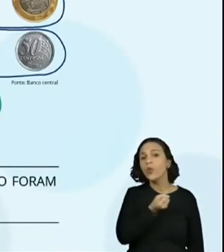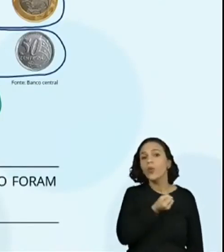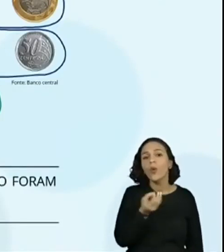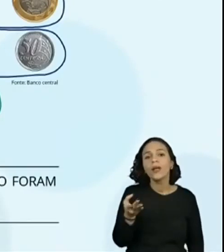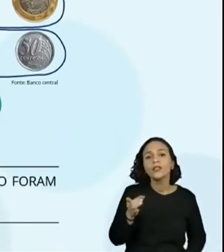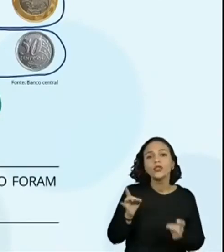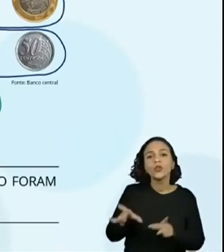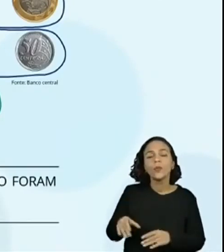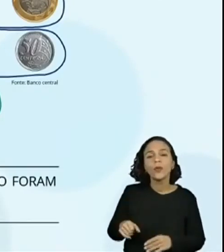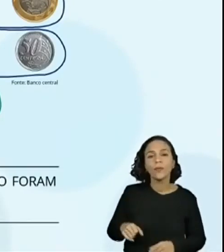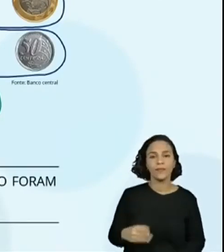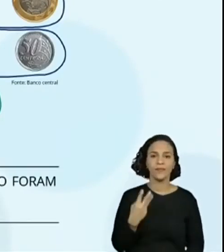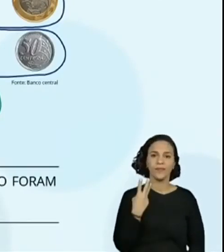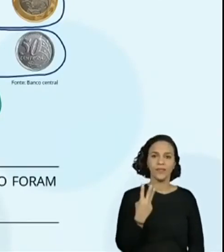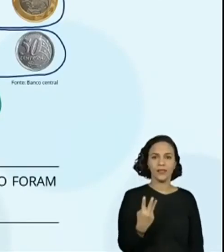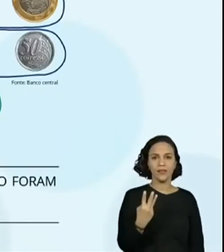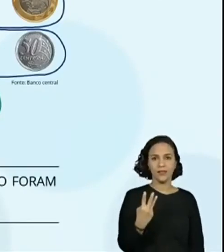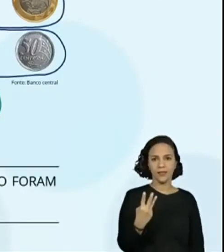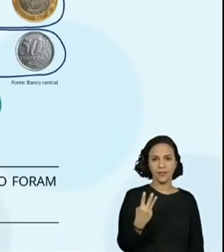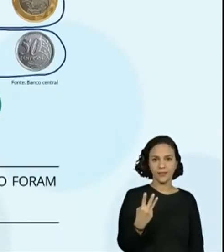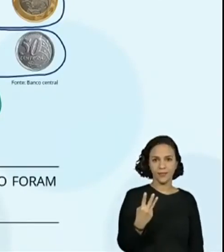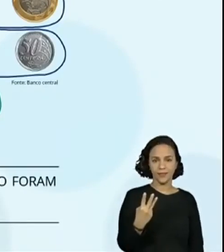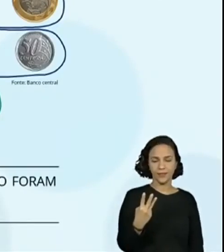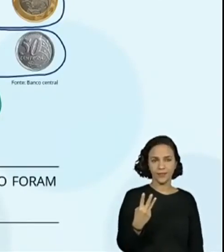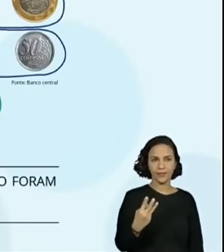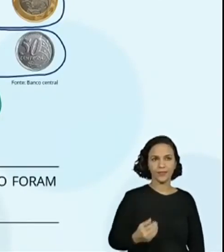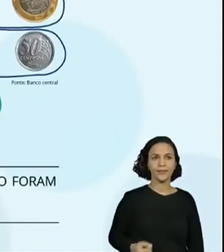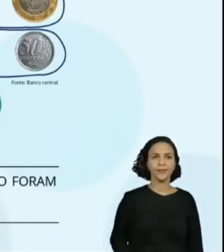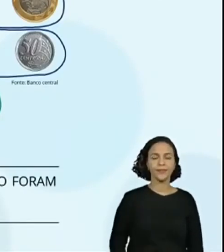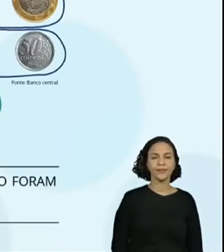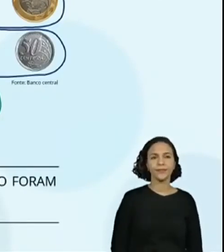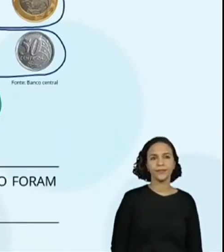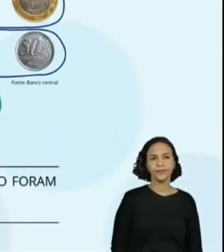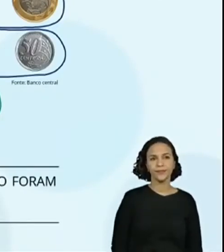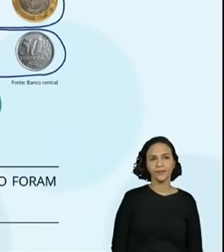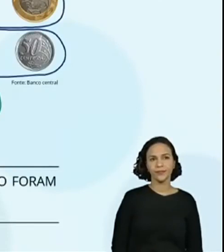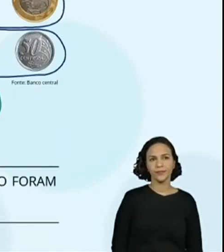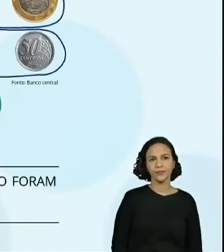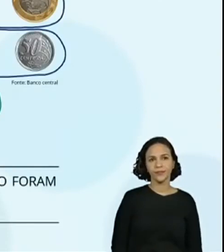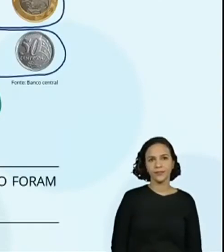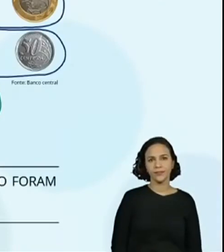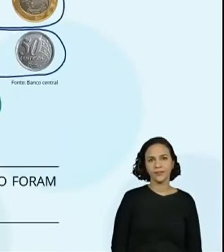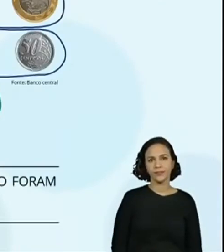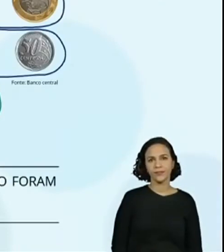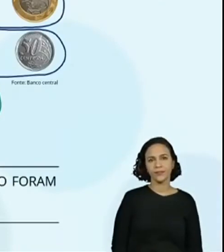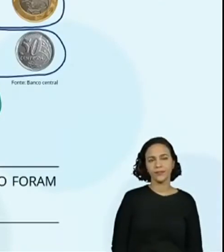Quantas? Três moedas. Três moedas.